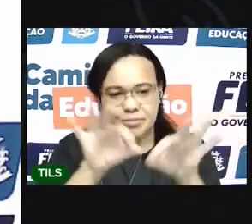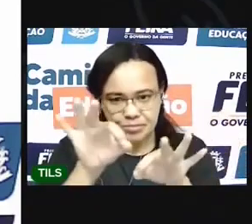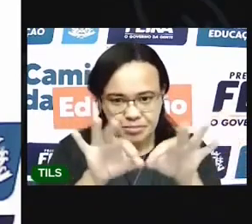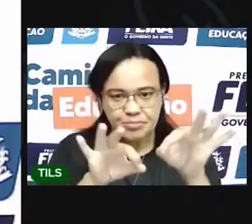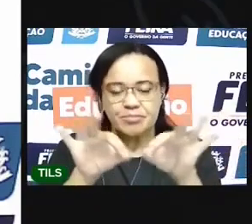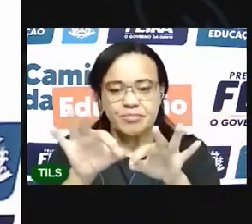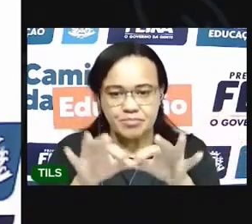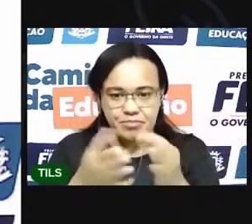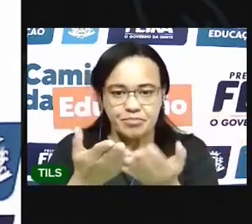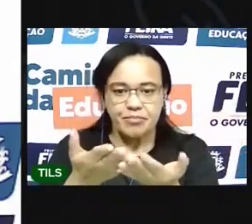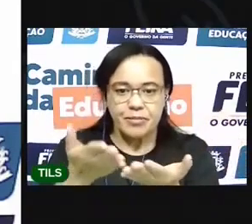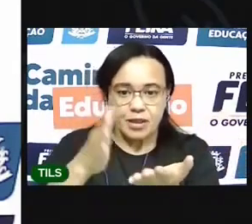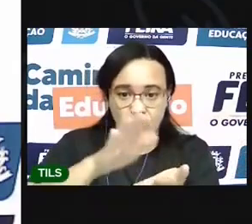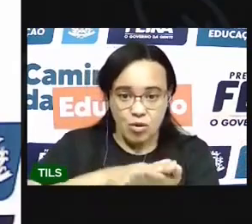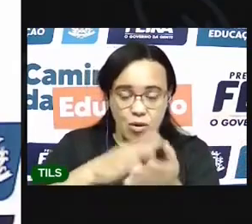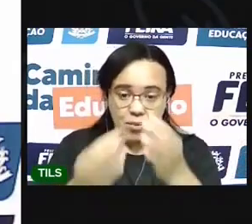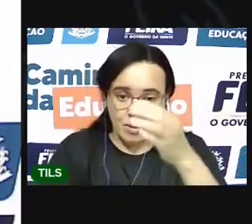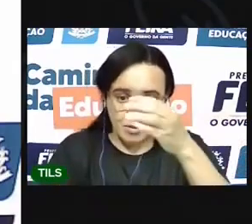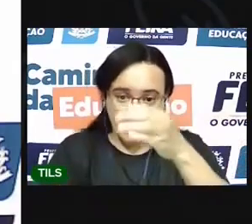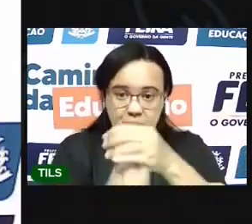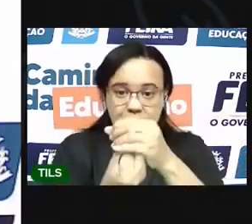Dobrando para dentro